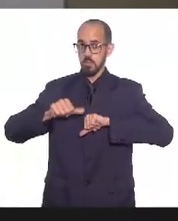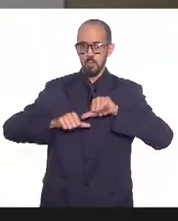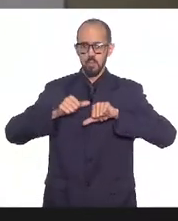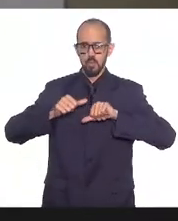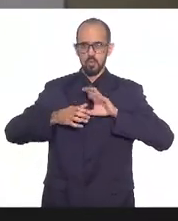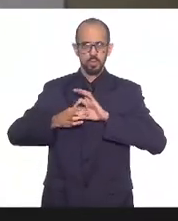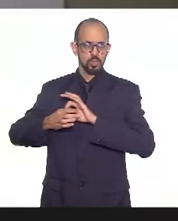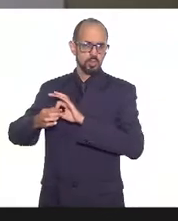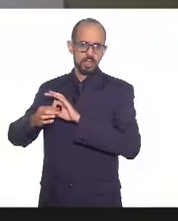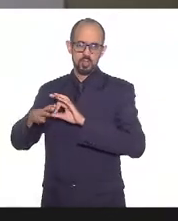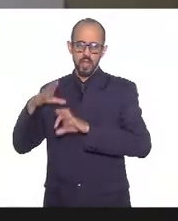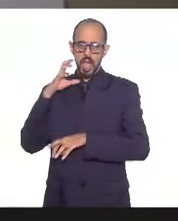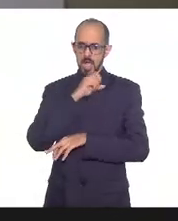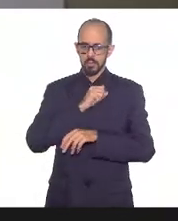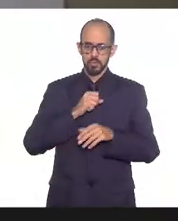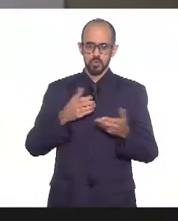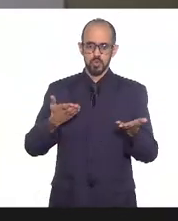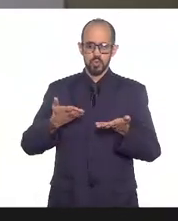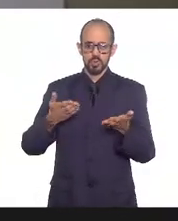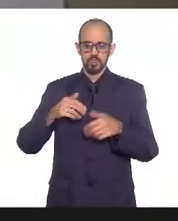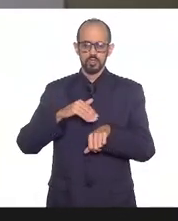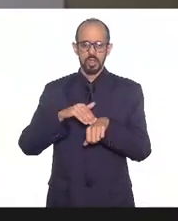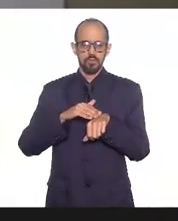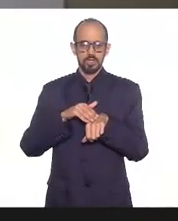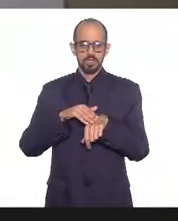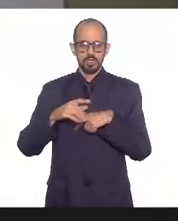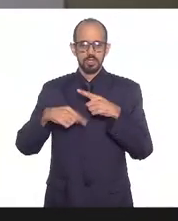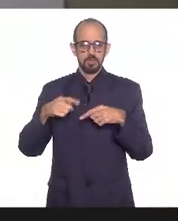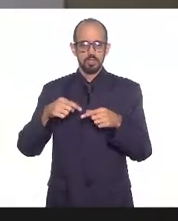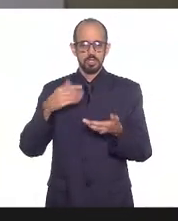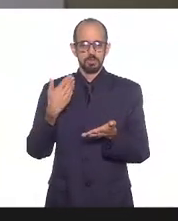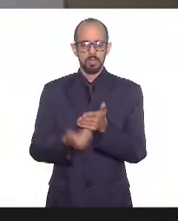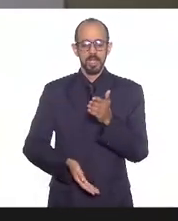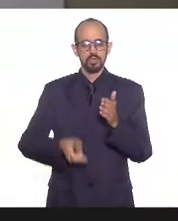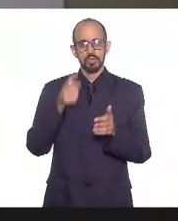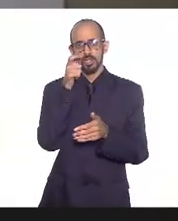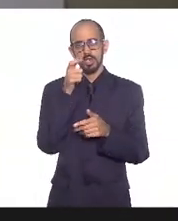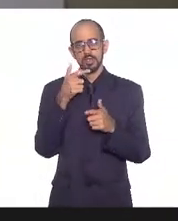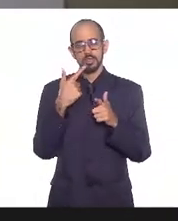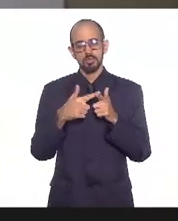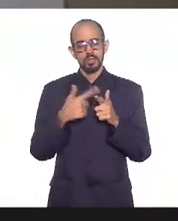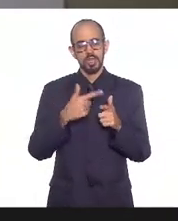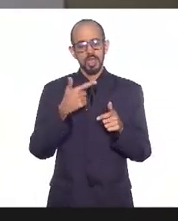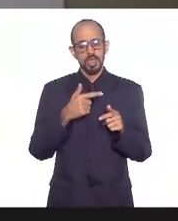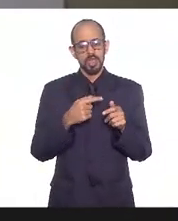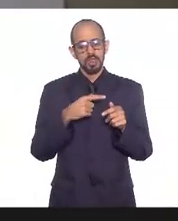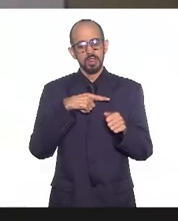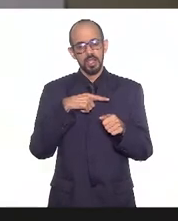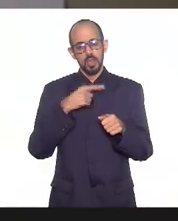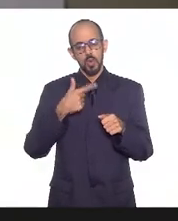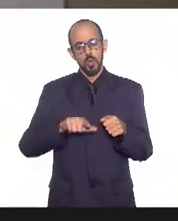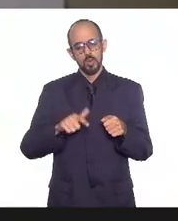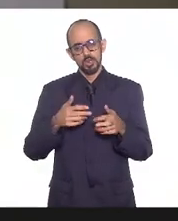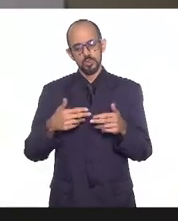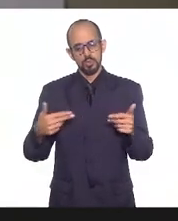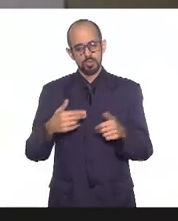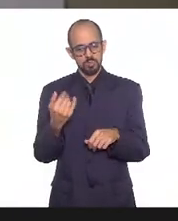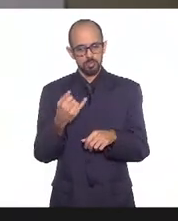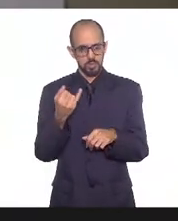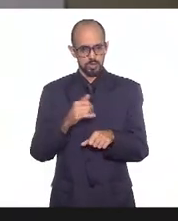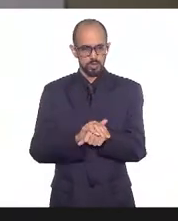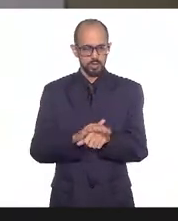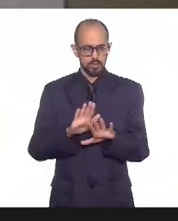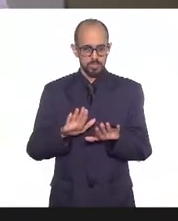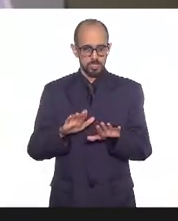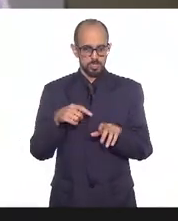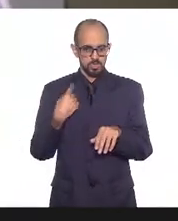está falando de uma coisa hoje daqui a pouco esse assunto perde o interesse porque vem outras questões enfim mas quando a gente tem que